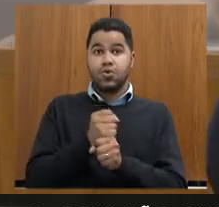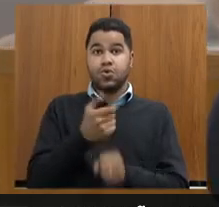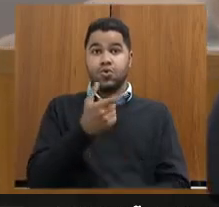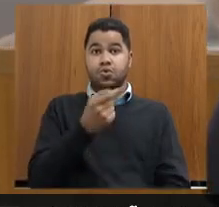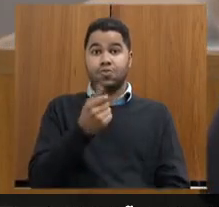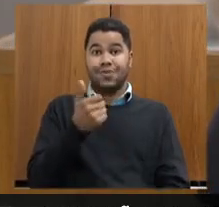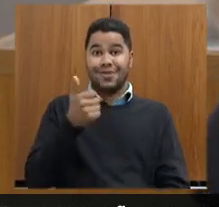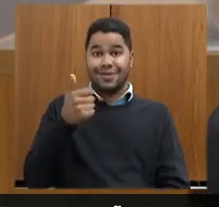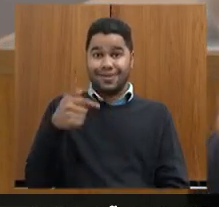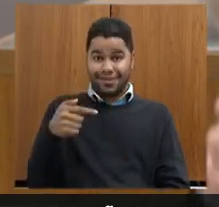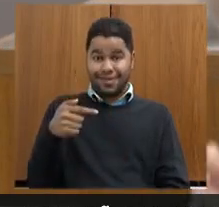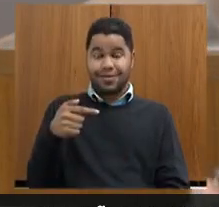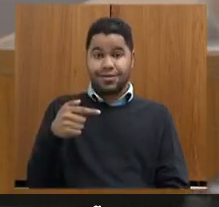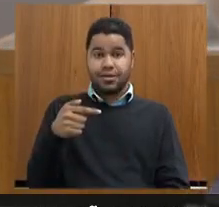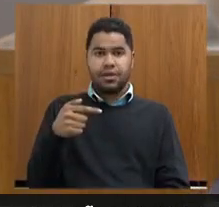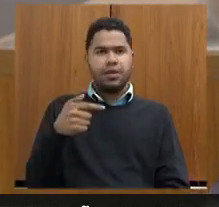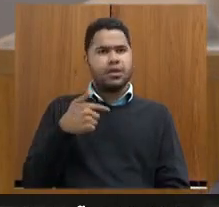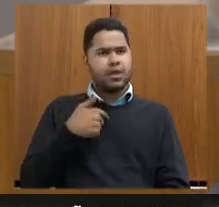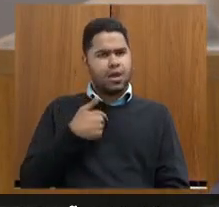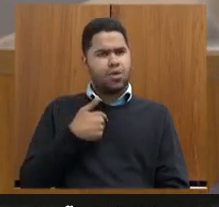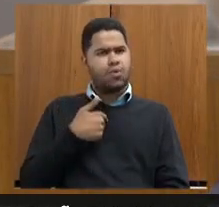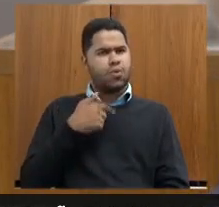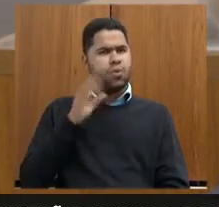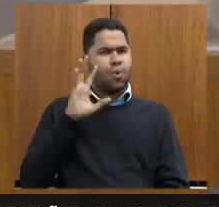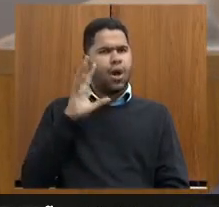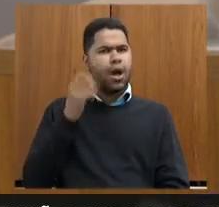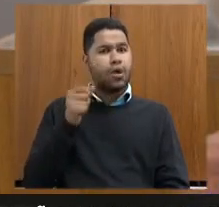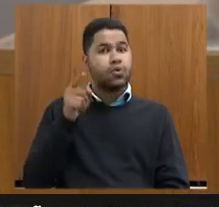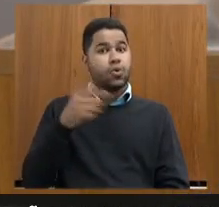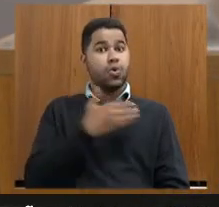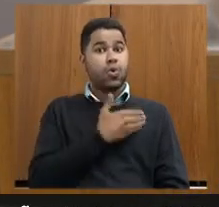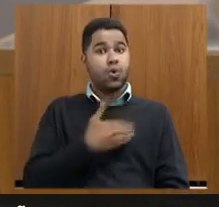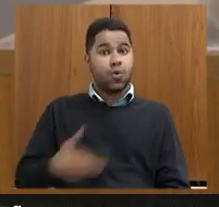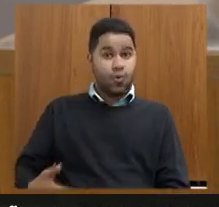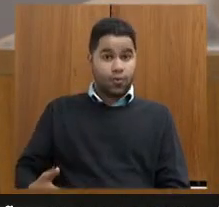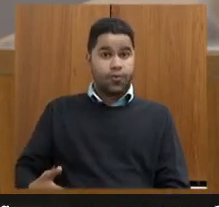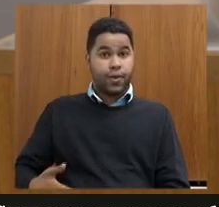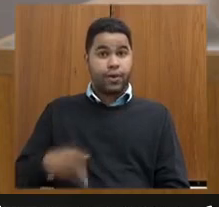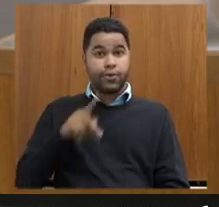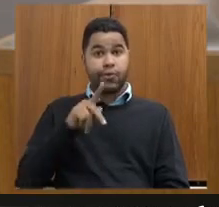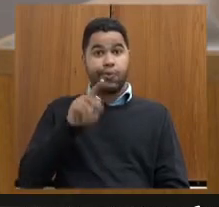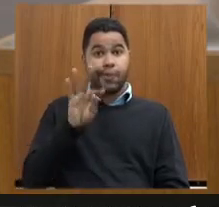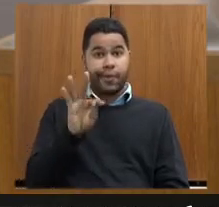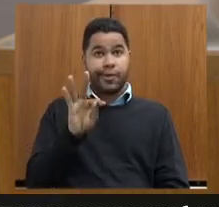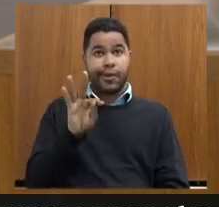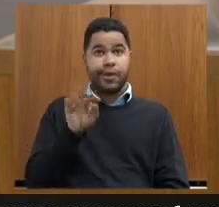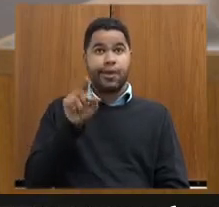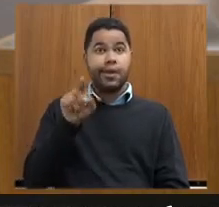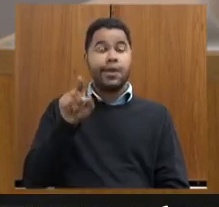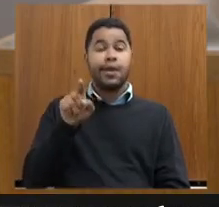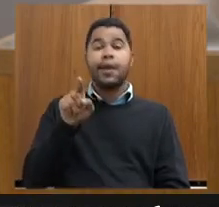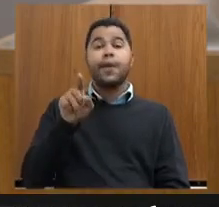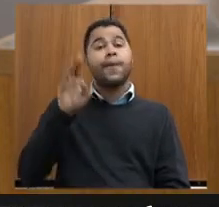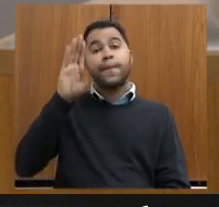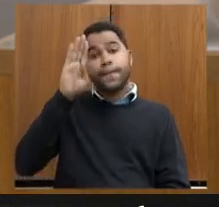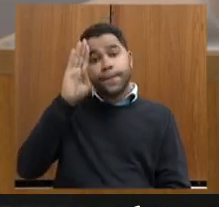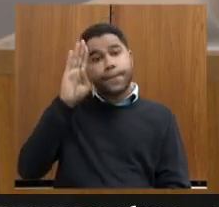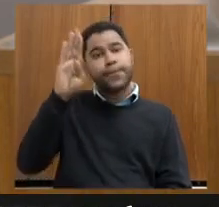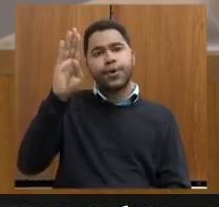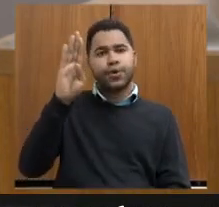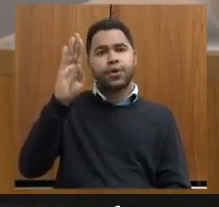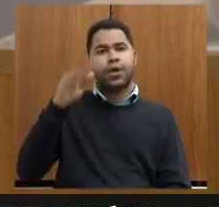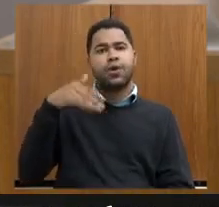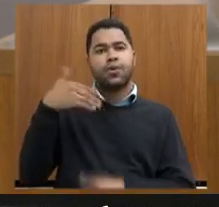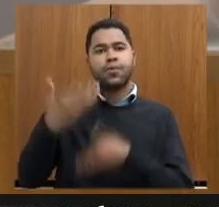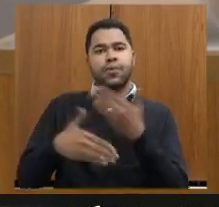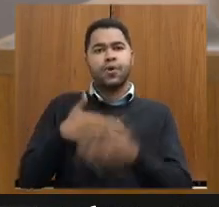se não me falha a memória o governo era PT ele foi considerado prioritário o